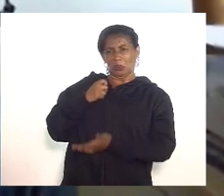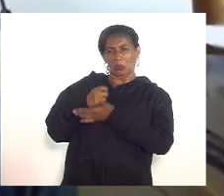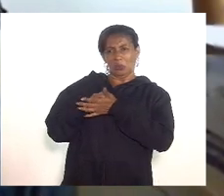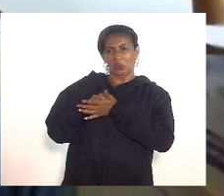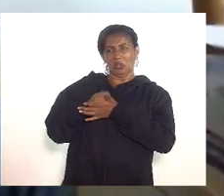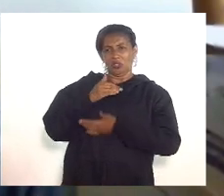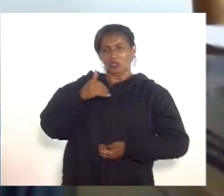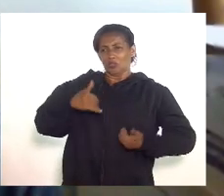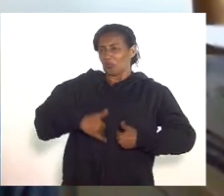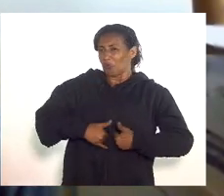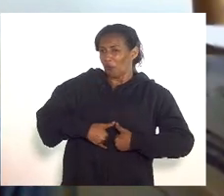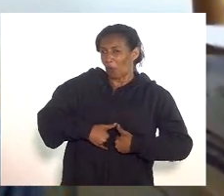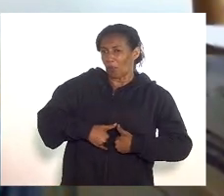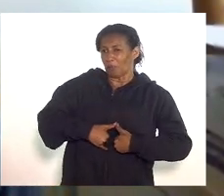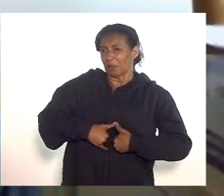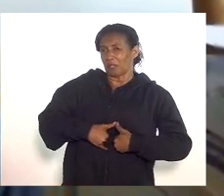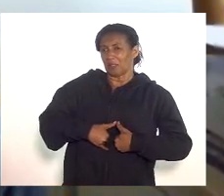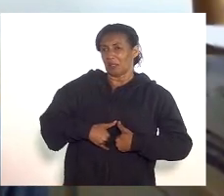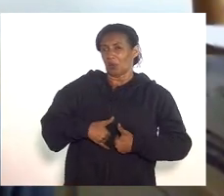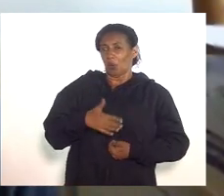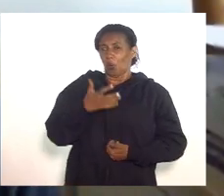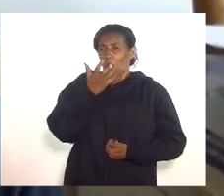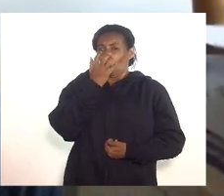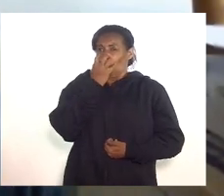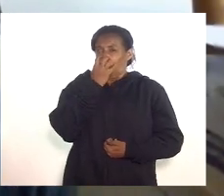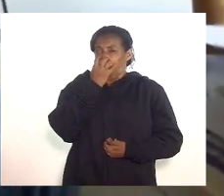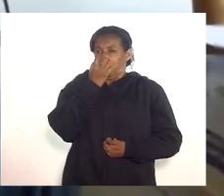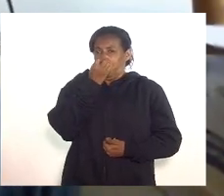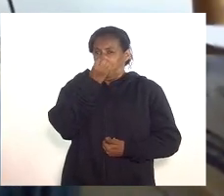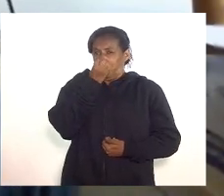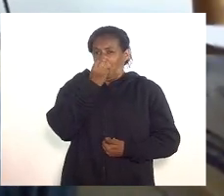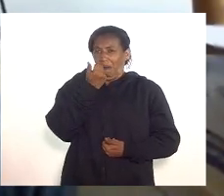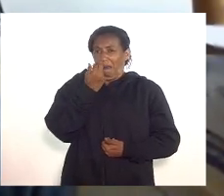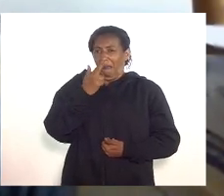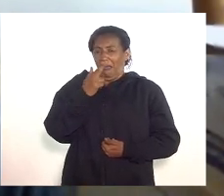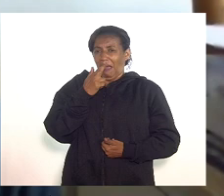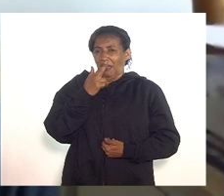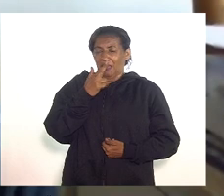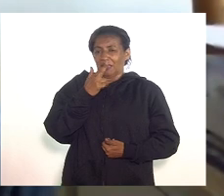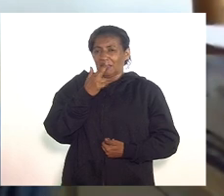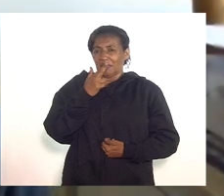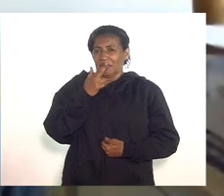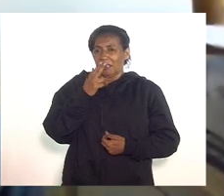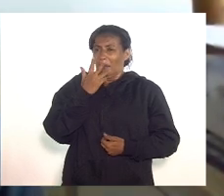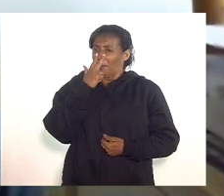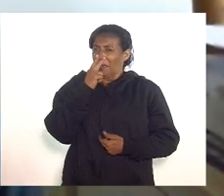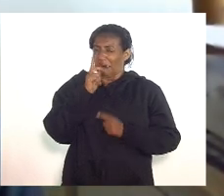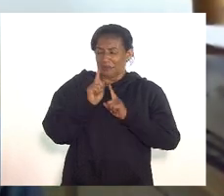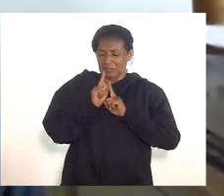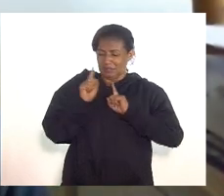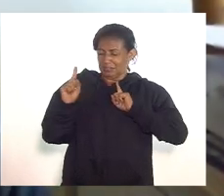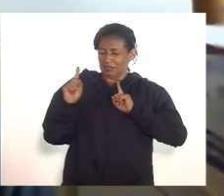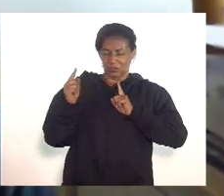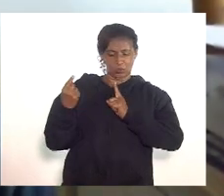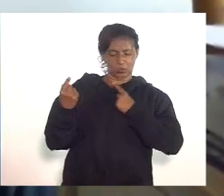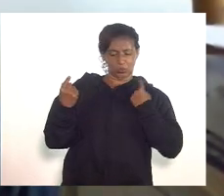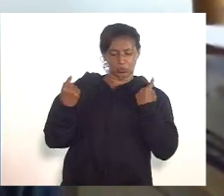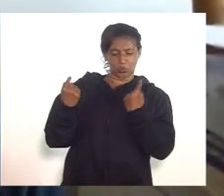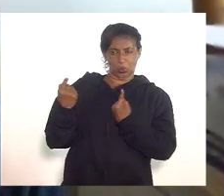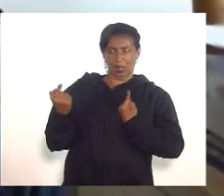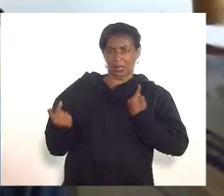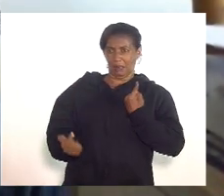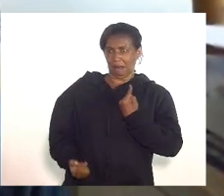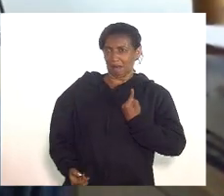ou de asfixia isolados de todo mundo e vivendo diariamente a